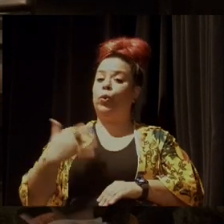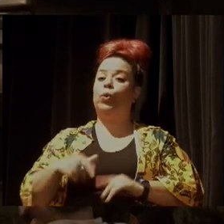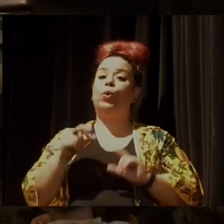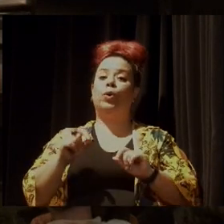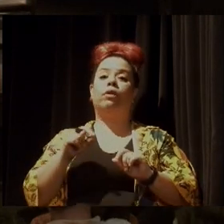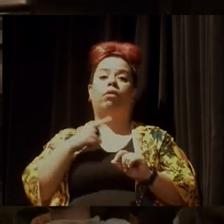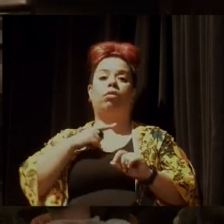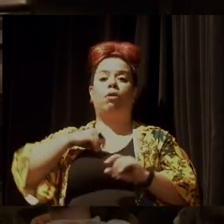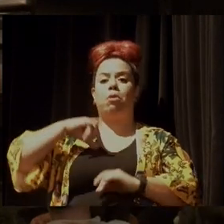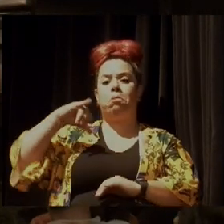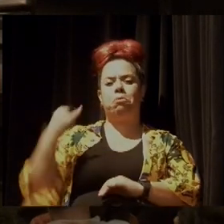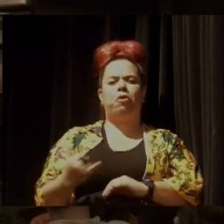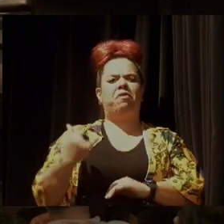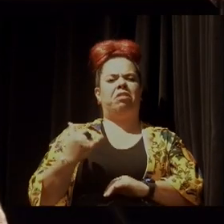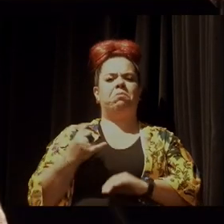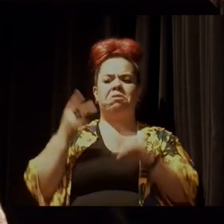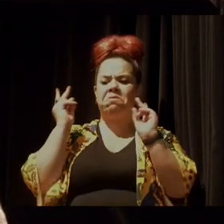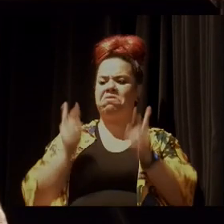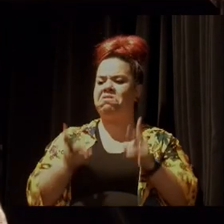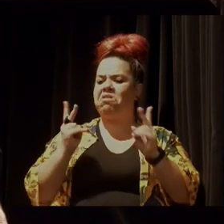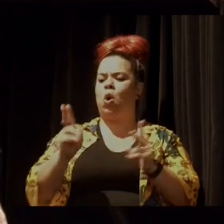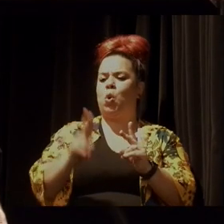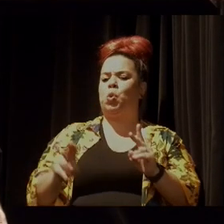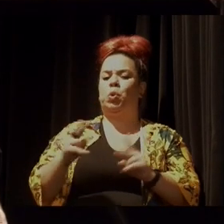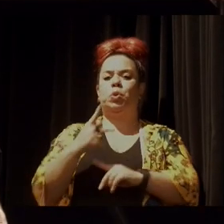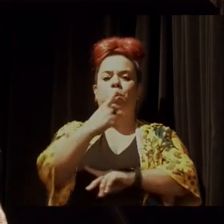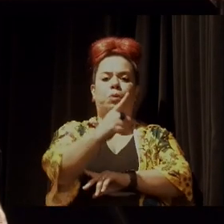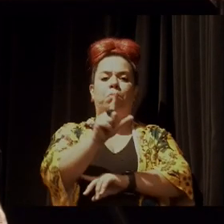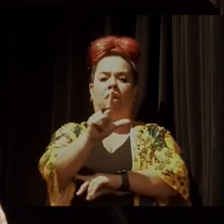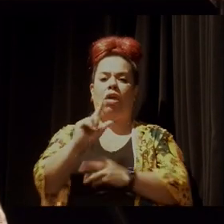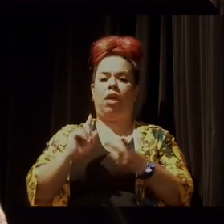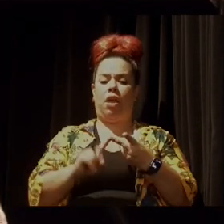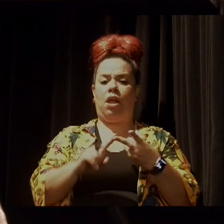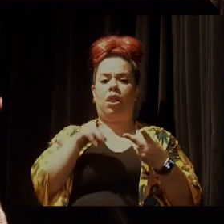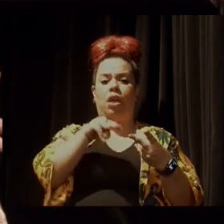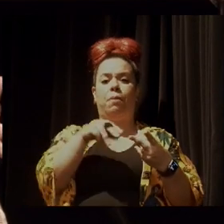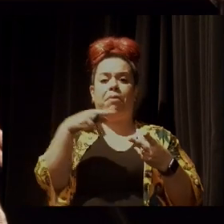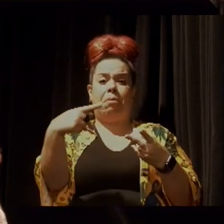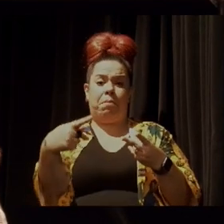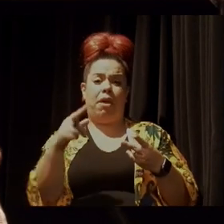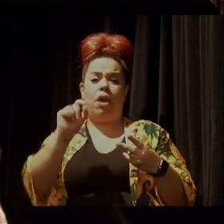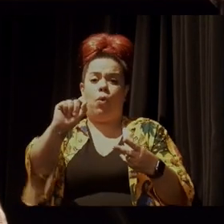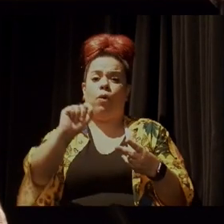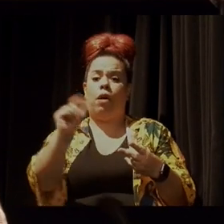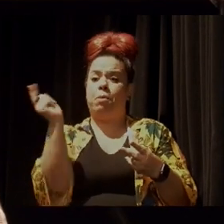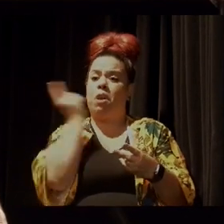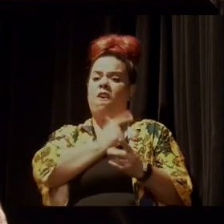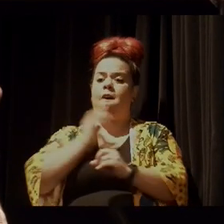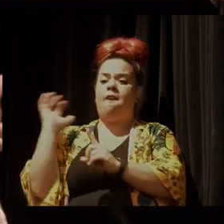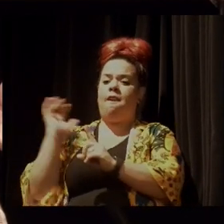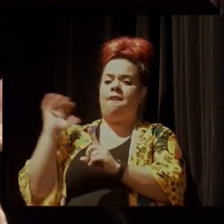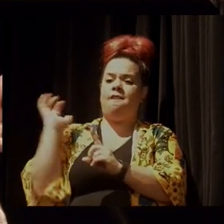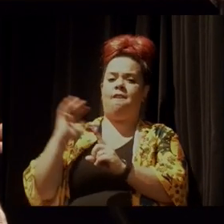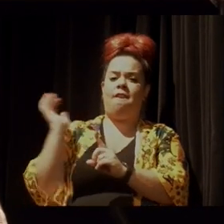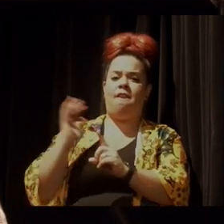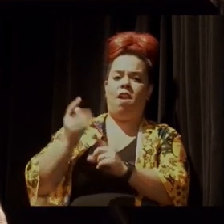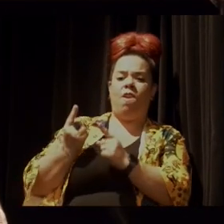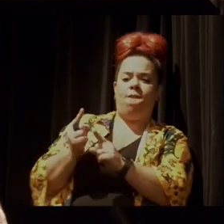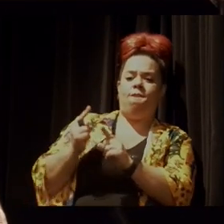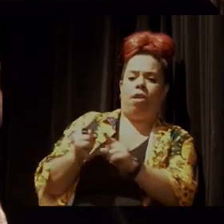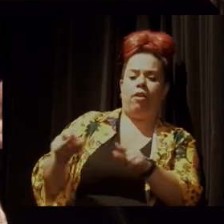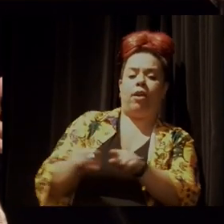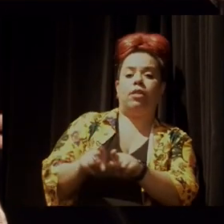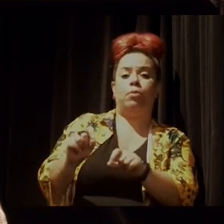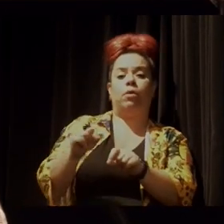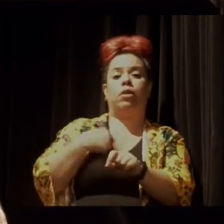dos PLs, das medidas provisórias para atacar e para ameaçar. Então, eles saem do parlamento,